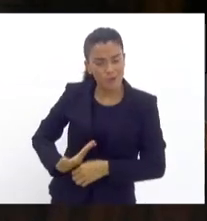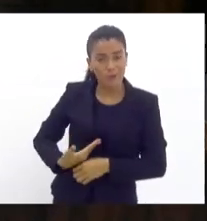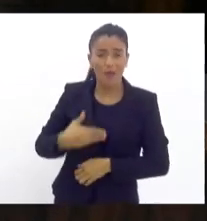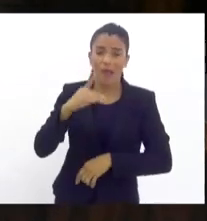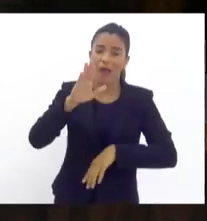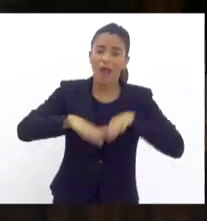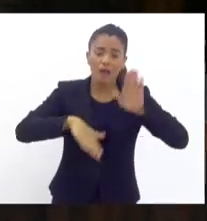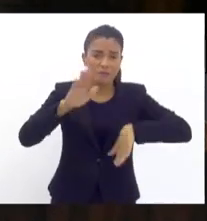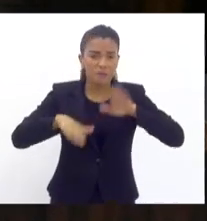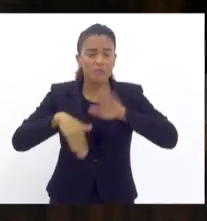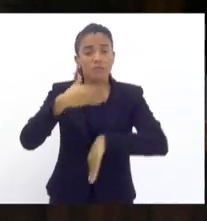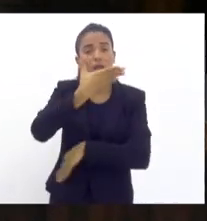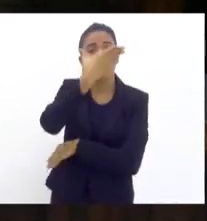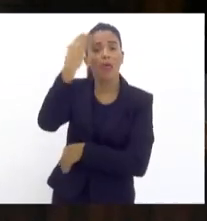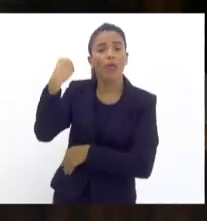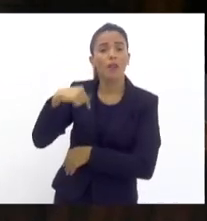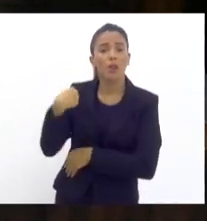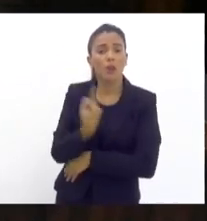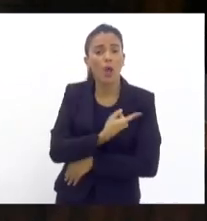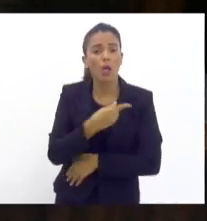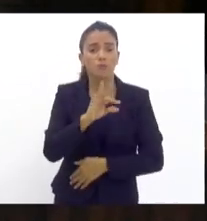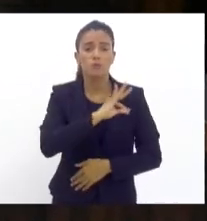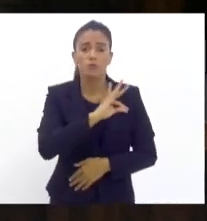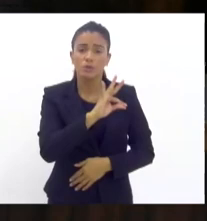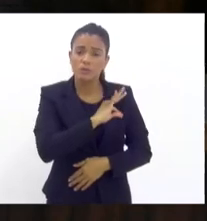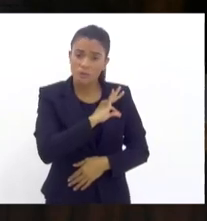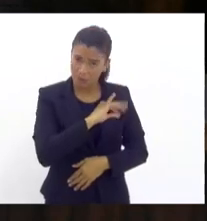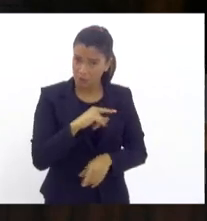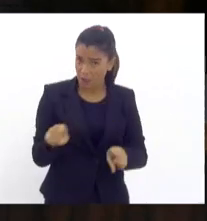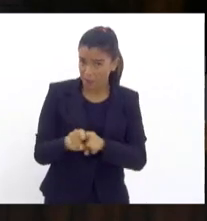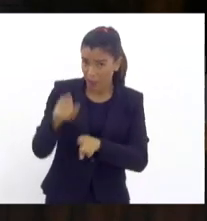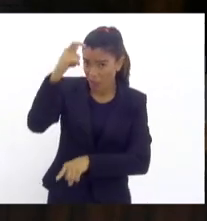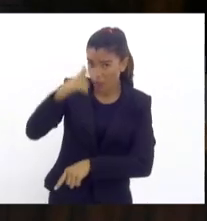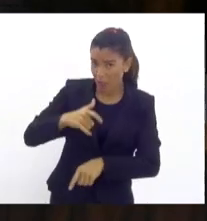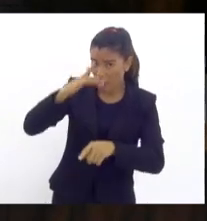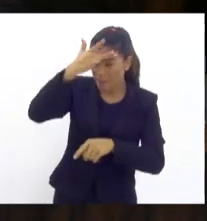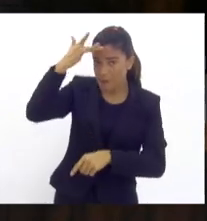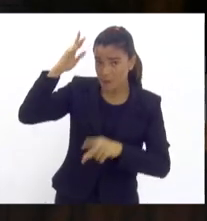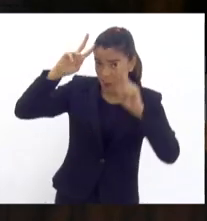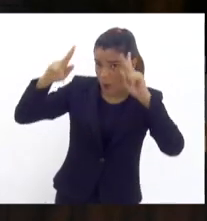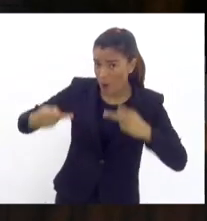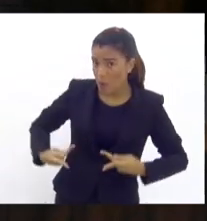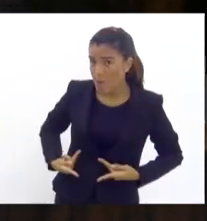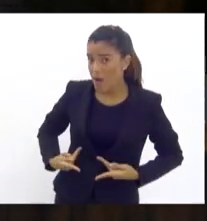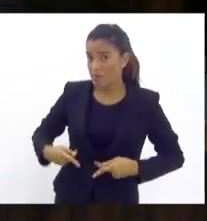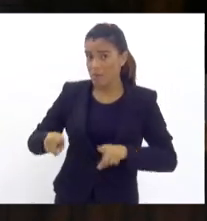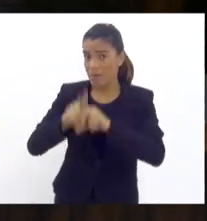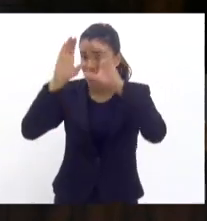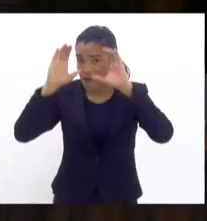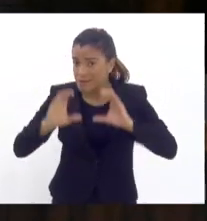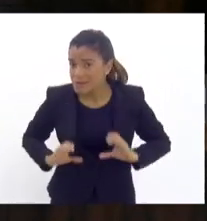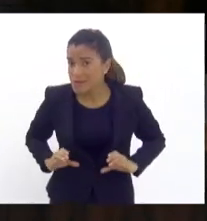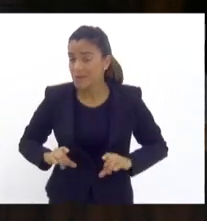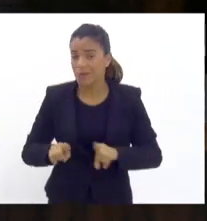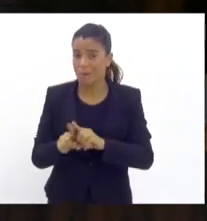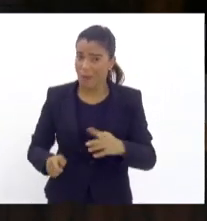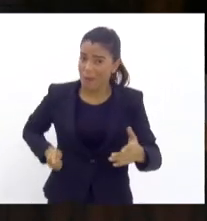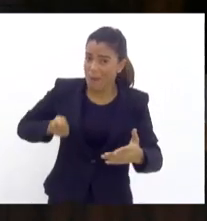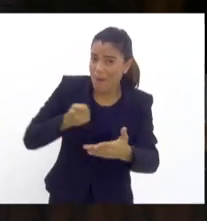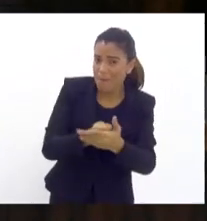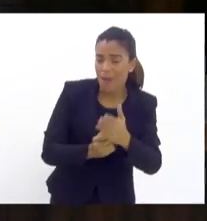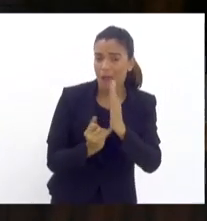se esquecem que nós policiais também somos pessoas também somos cidadãos também pagamos